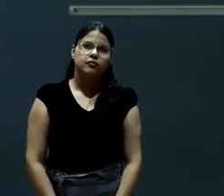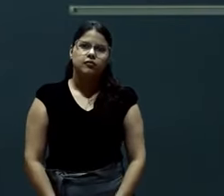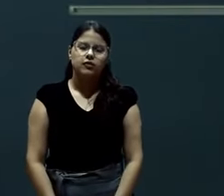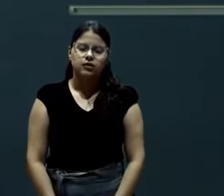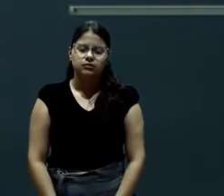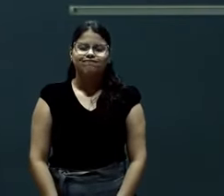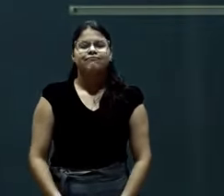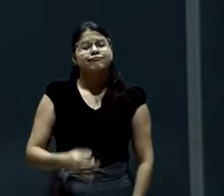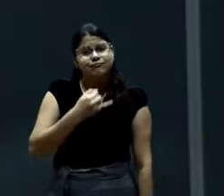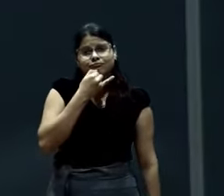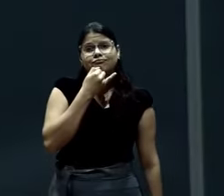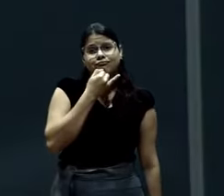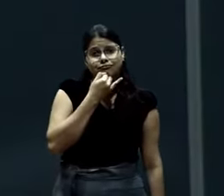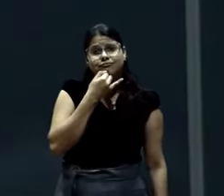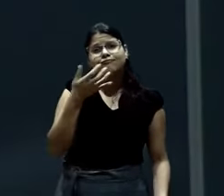Infelizmente.